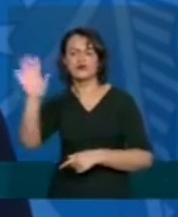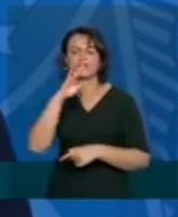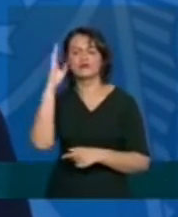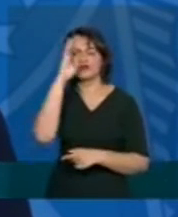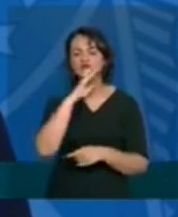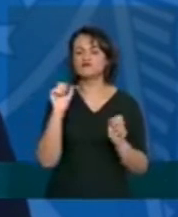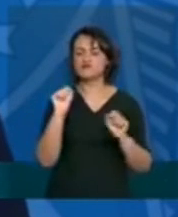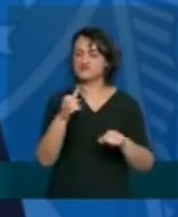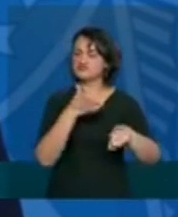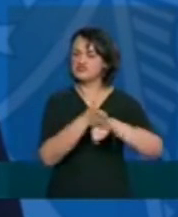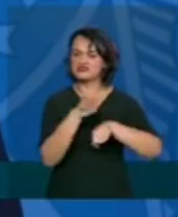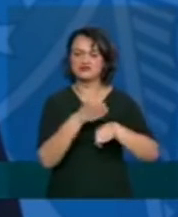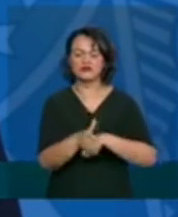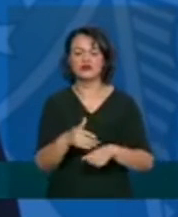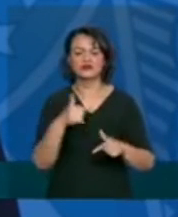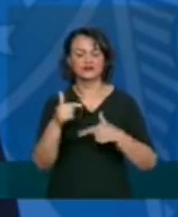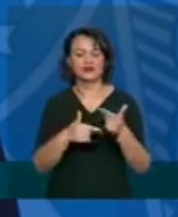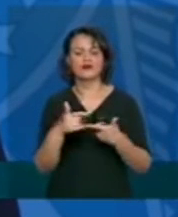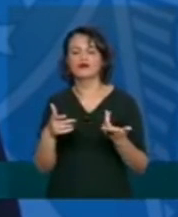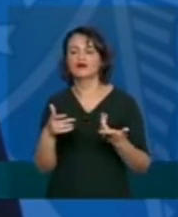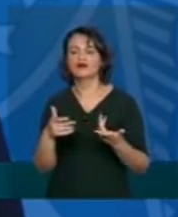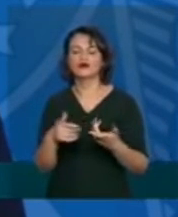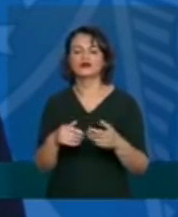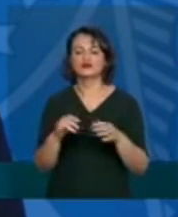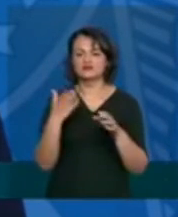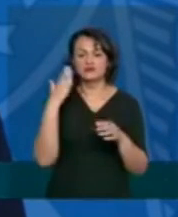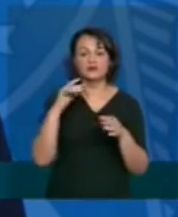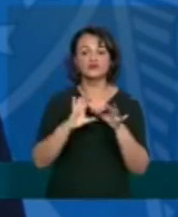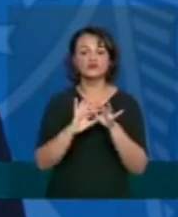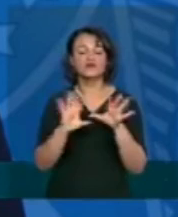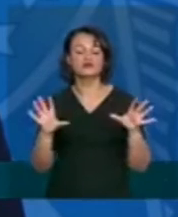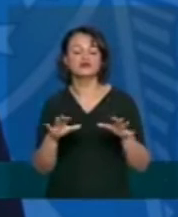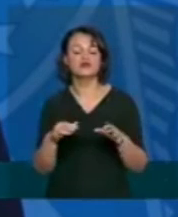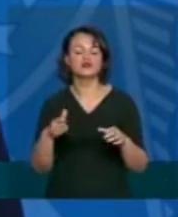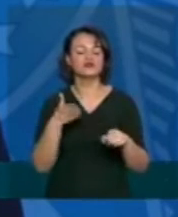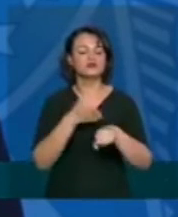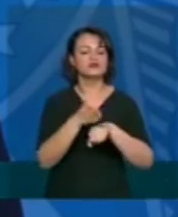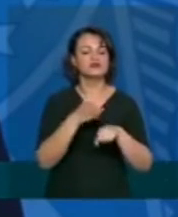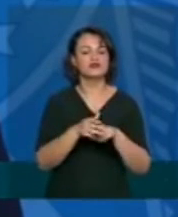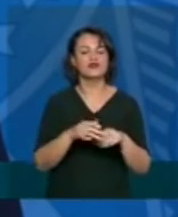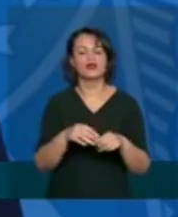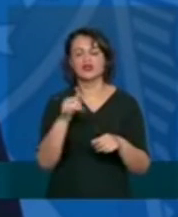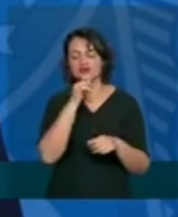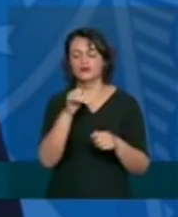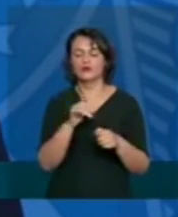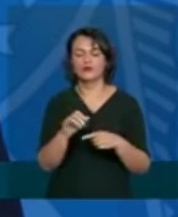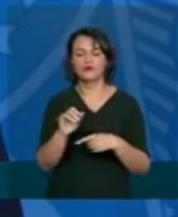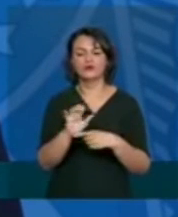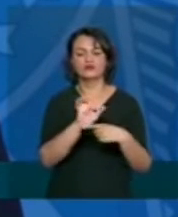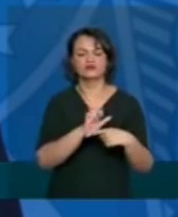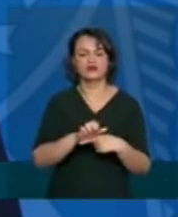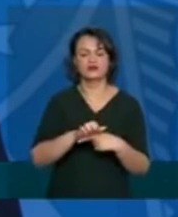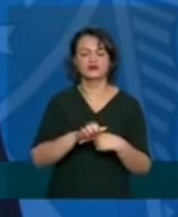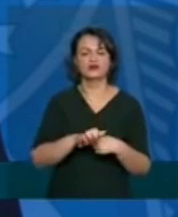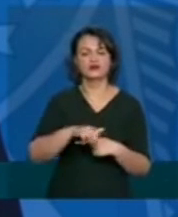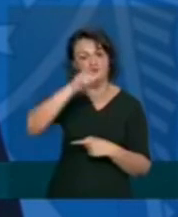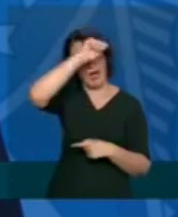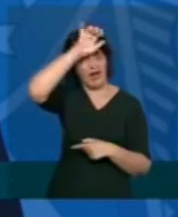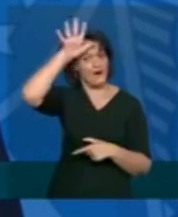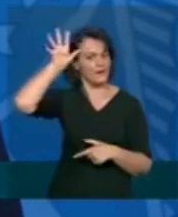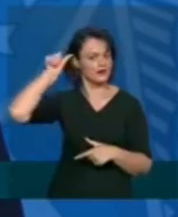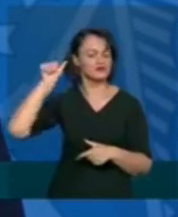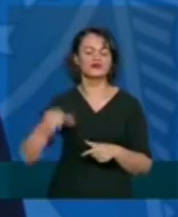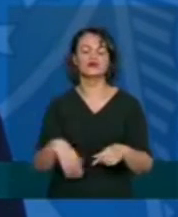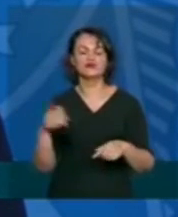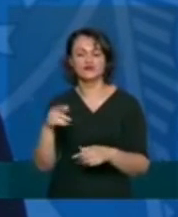como ação concreta em relação à disponibilidade desse banco nós temos o estado do Amazonas nós levamos no último